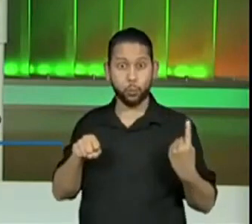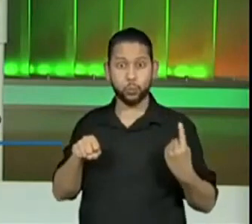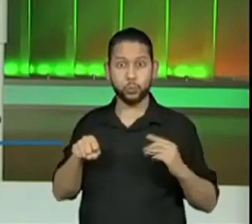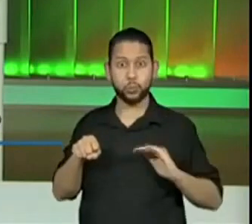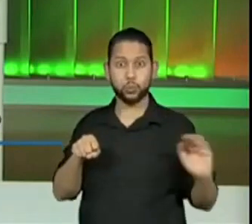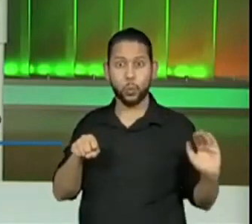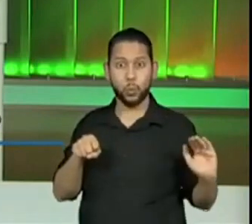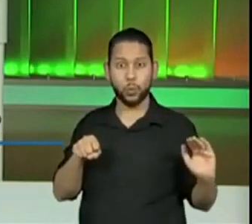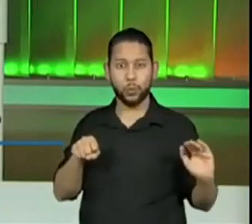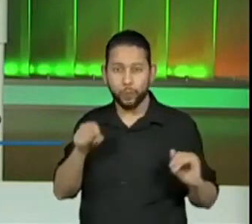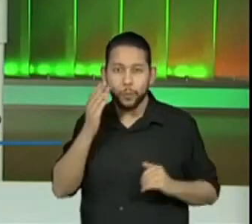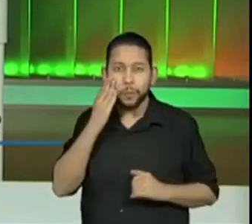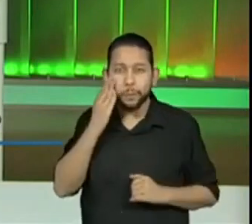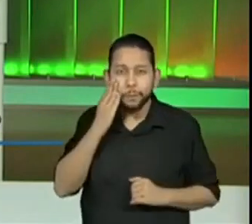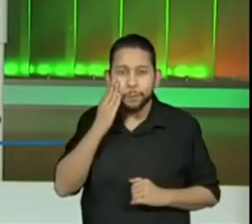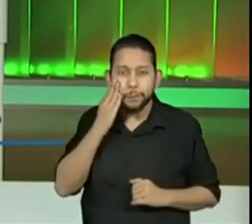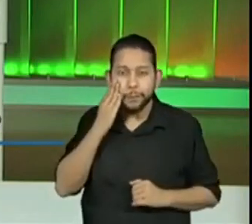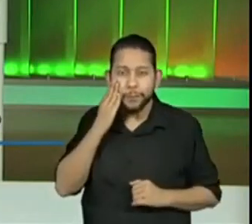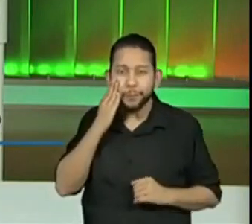falando. Vamos lá.